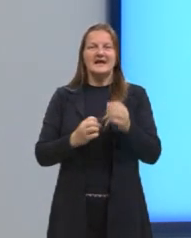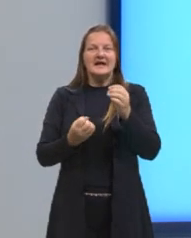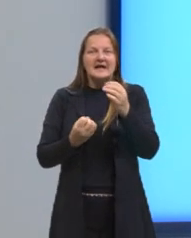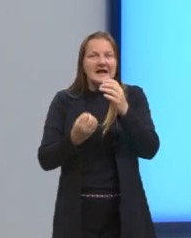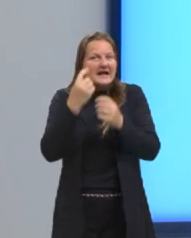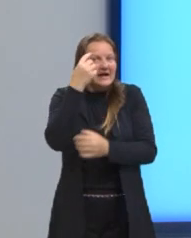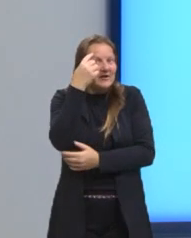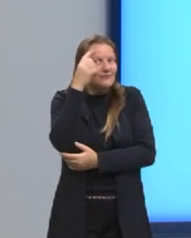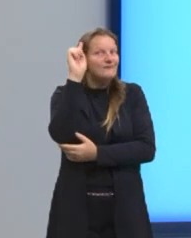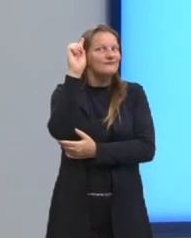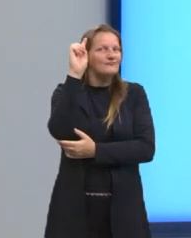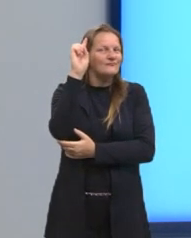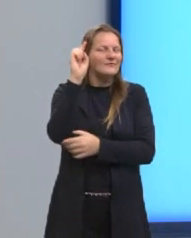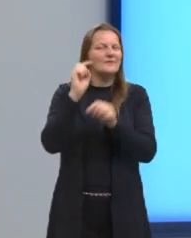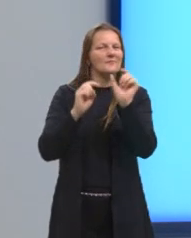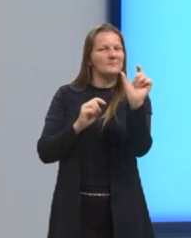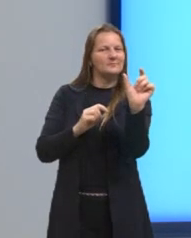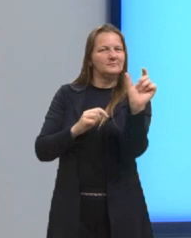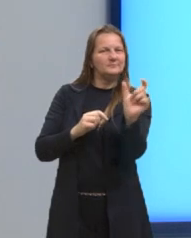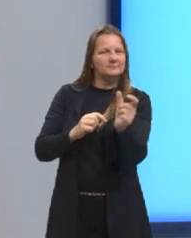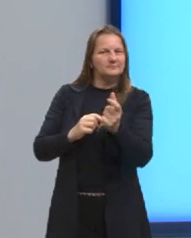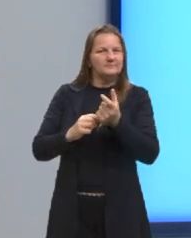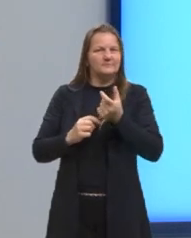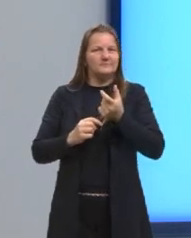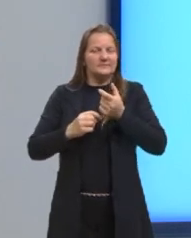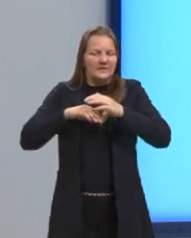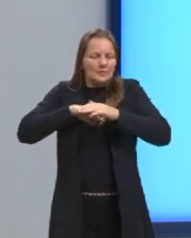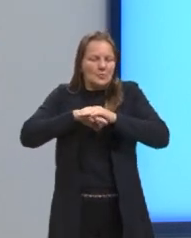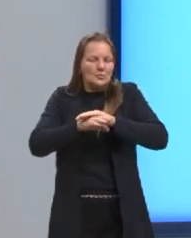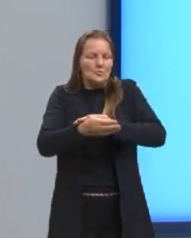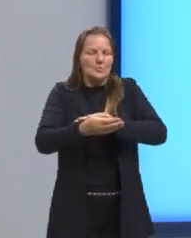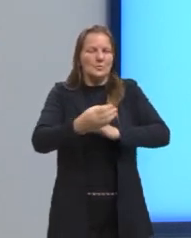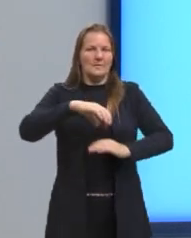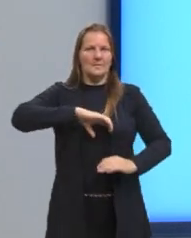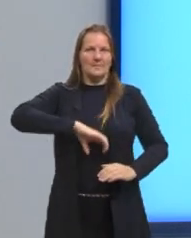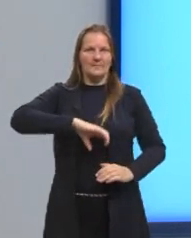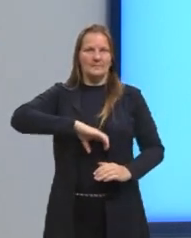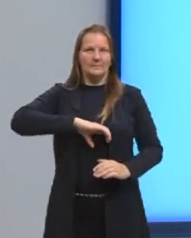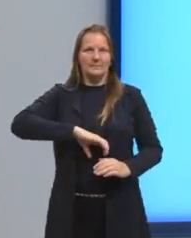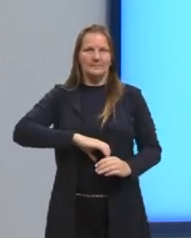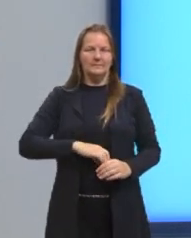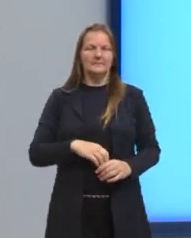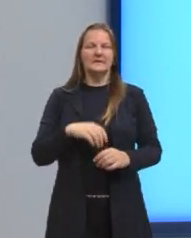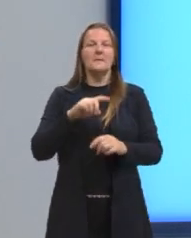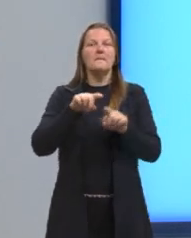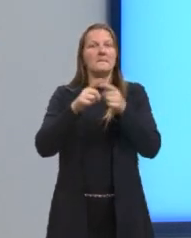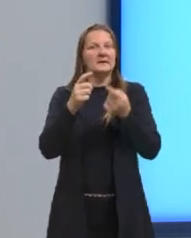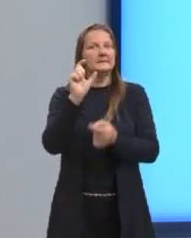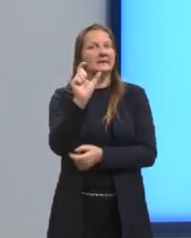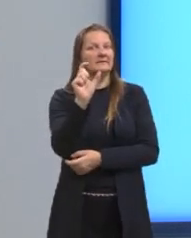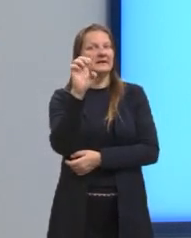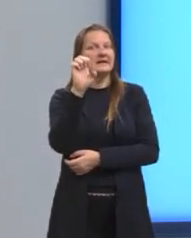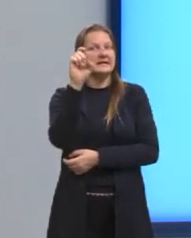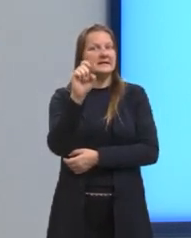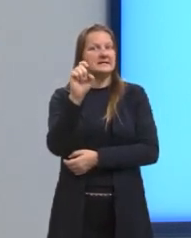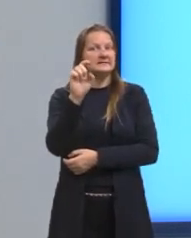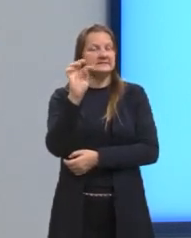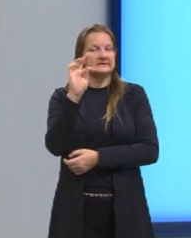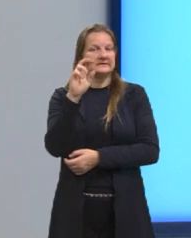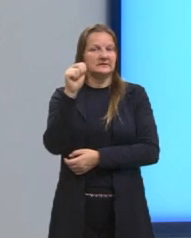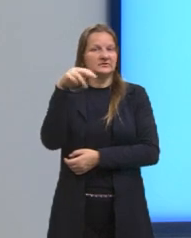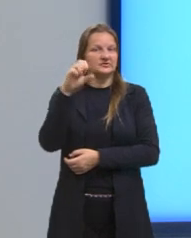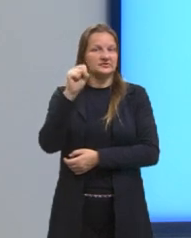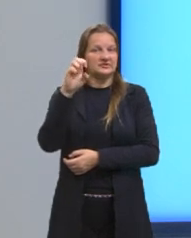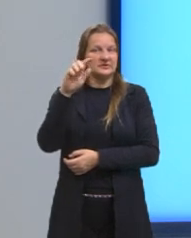ou adapta vocábulos para a nossa língua. Já o estrangeirismo é um fenômeno